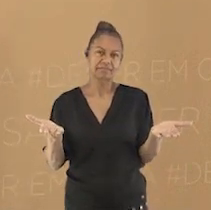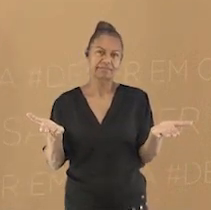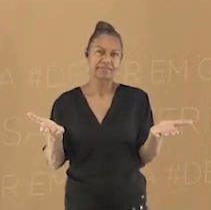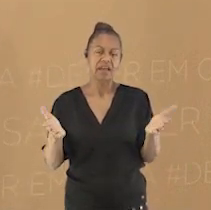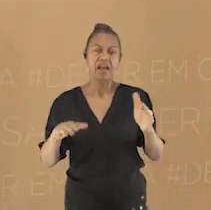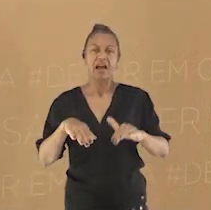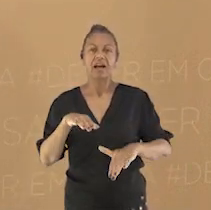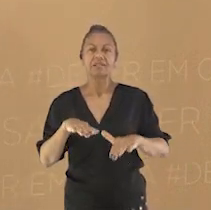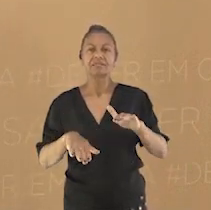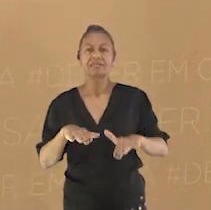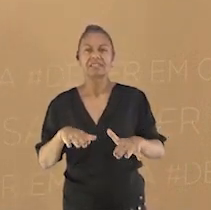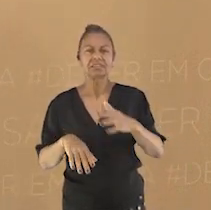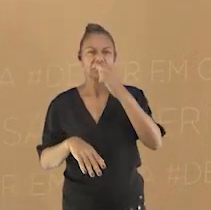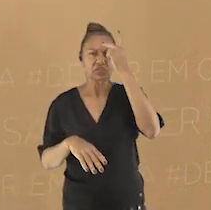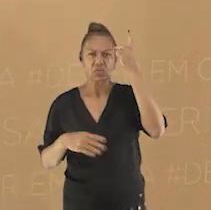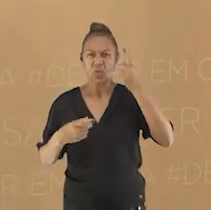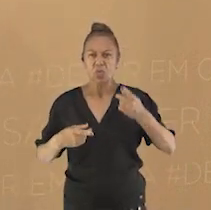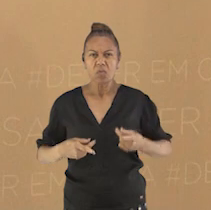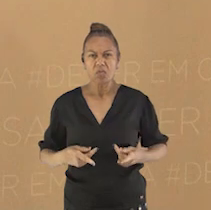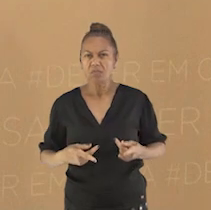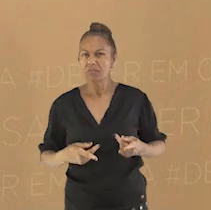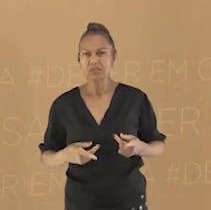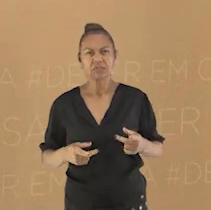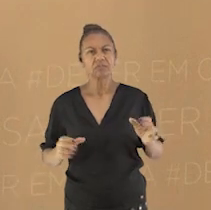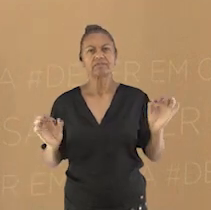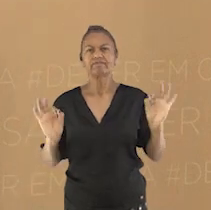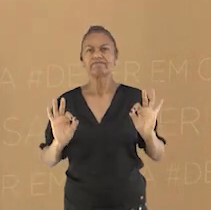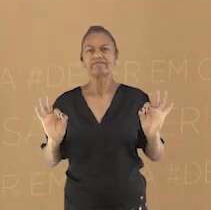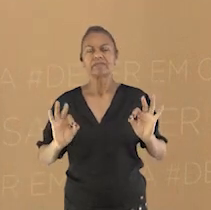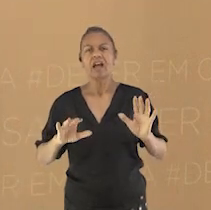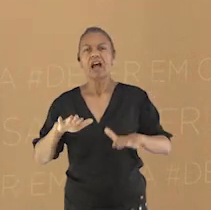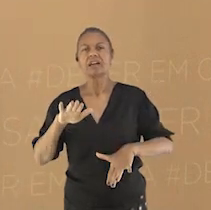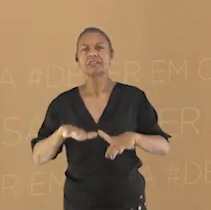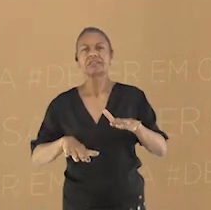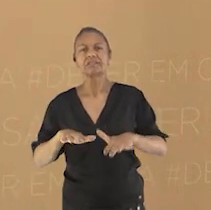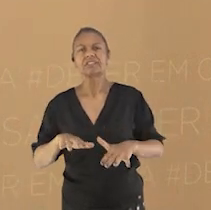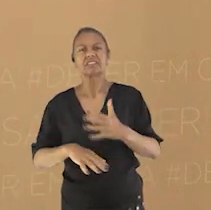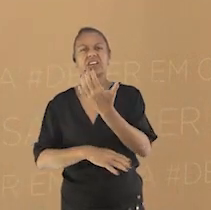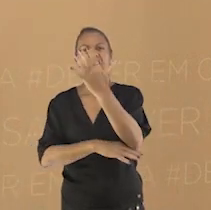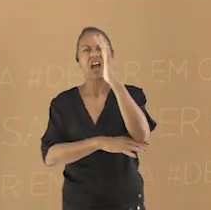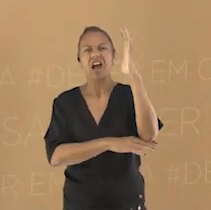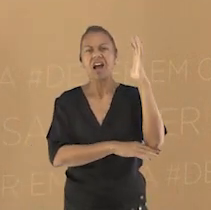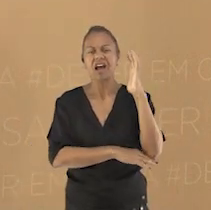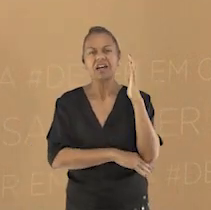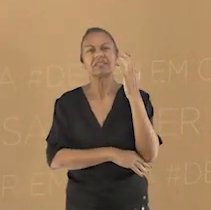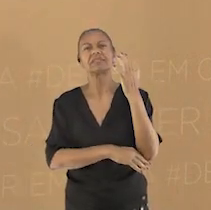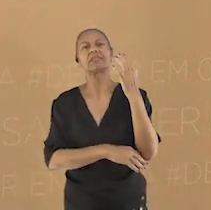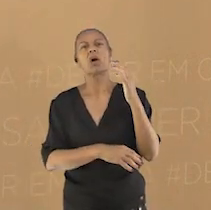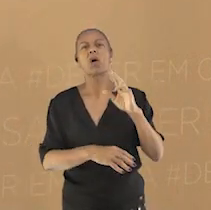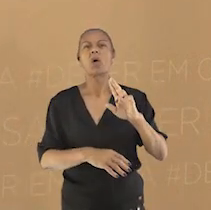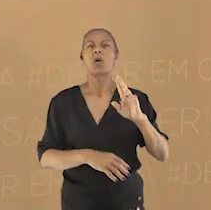desumanas, em reservas ou nos subúrbios das cidades. Mas também existem algumas tribos,